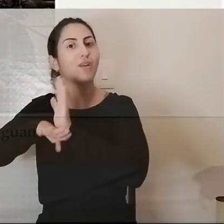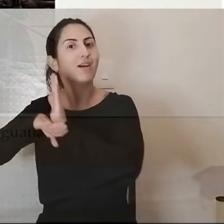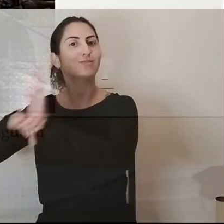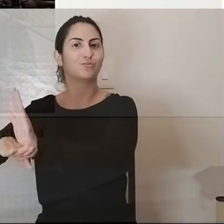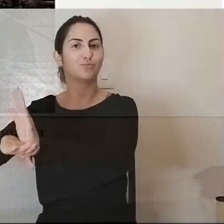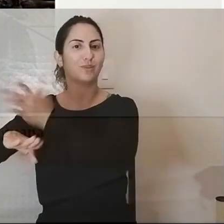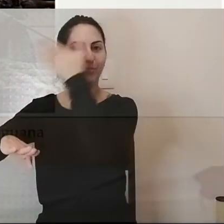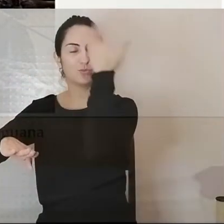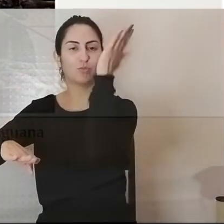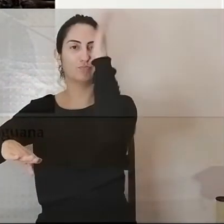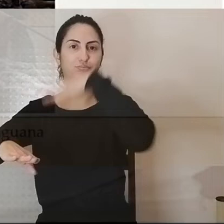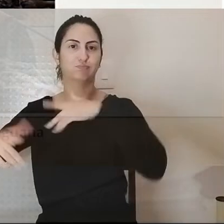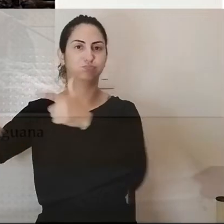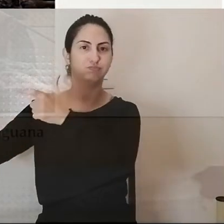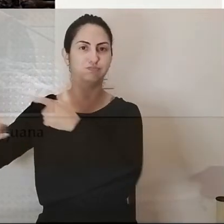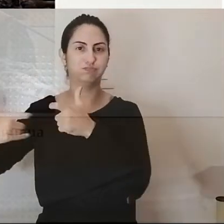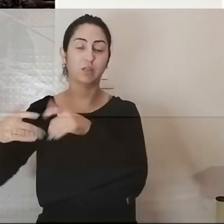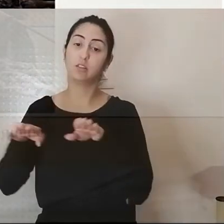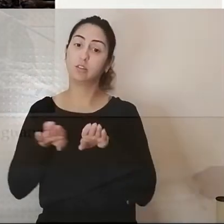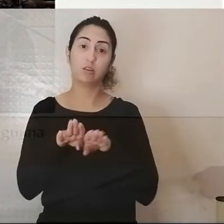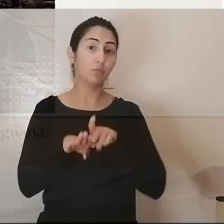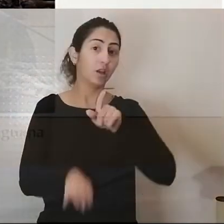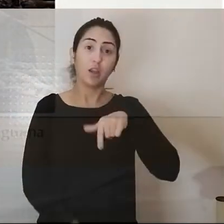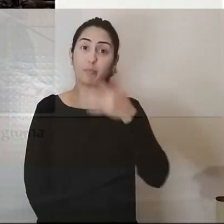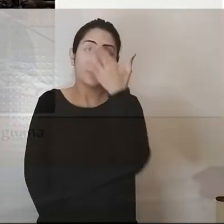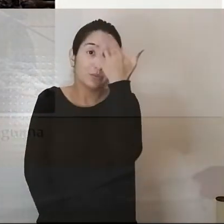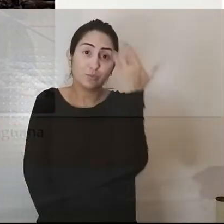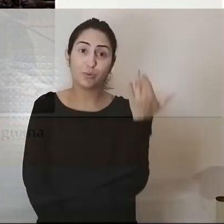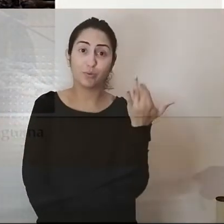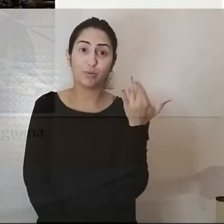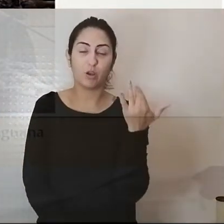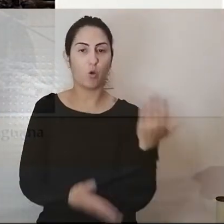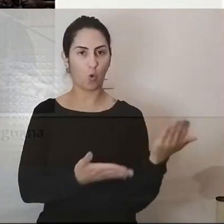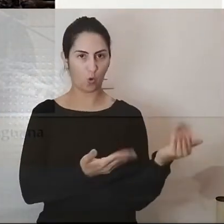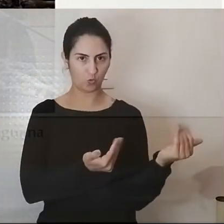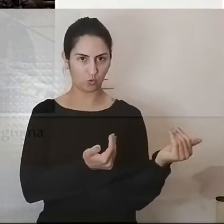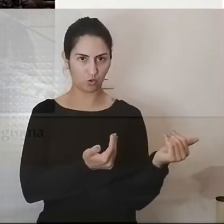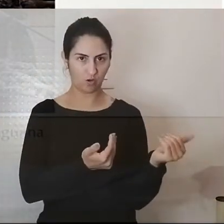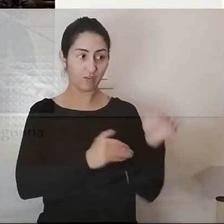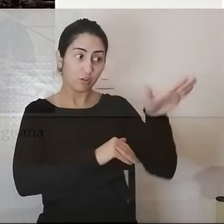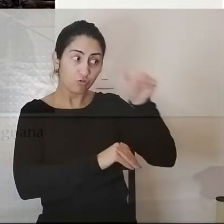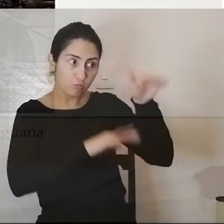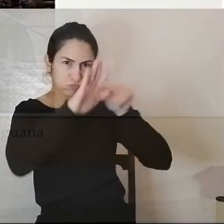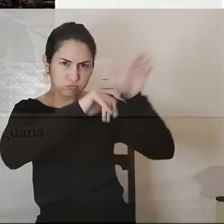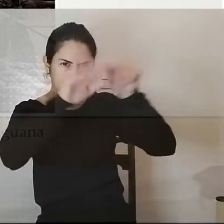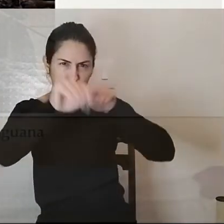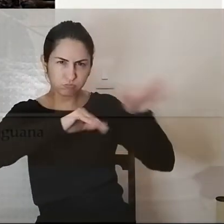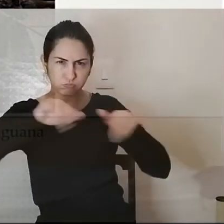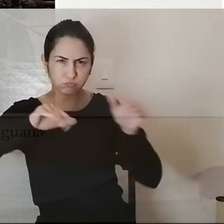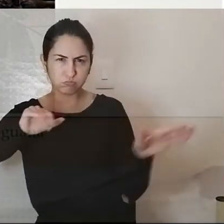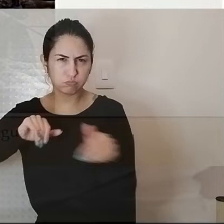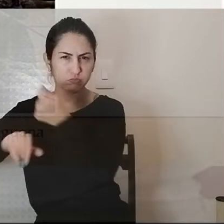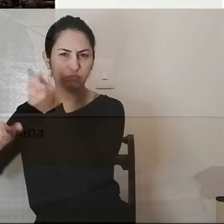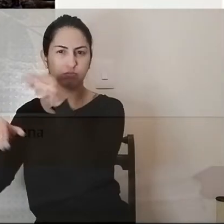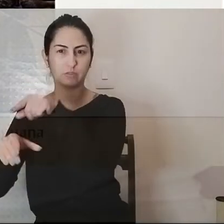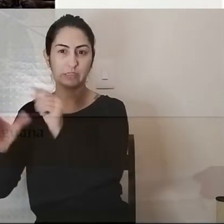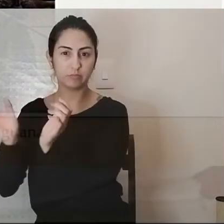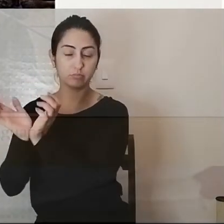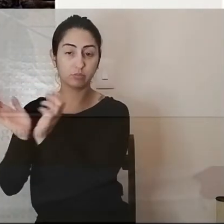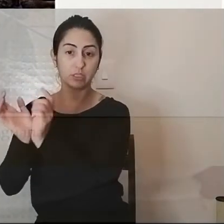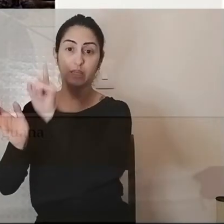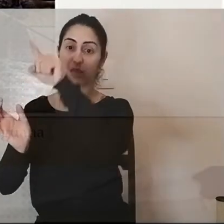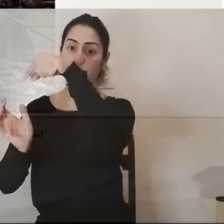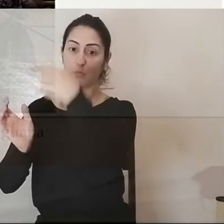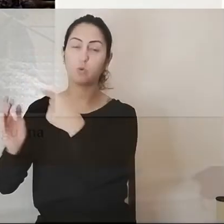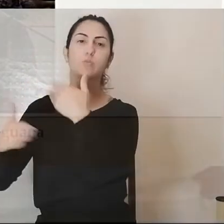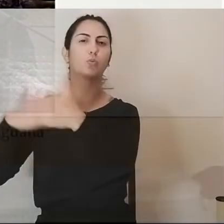que também são pessoas os jovens que são capturados e que depois passam